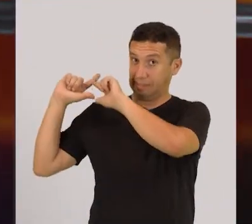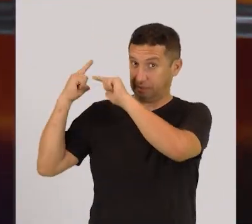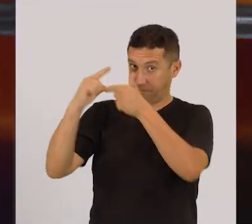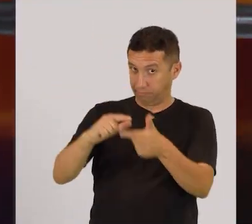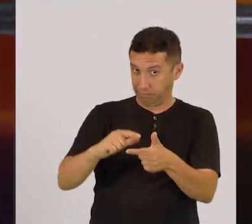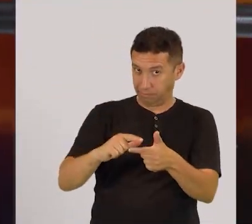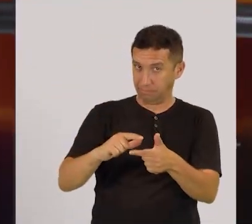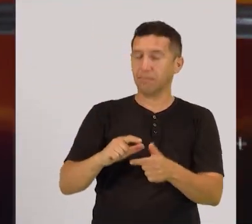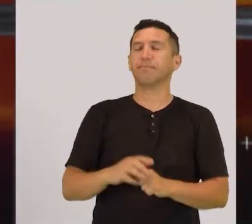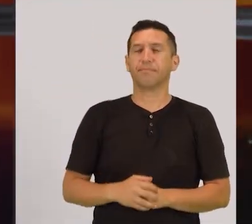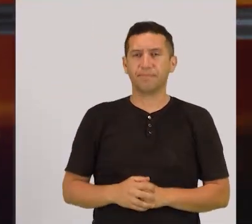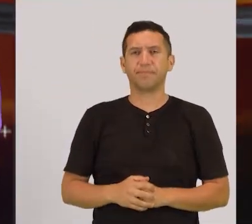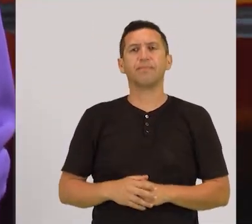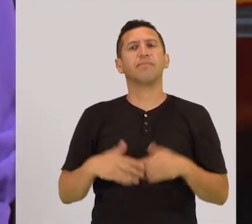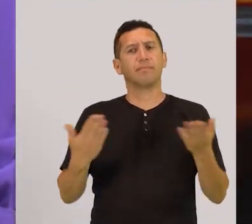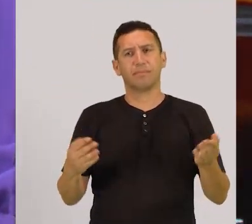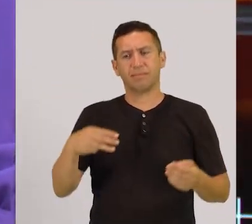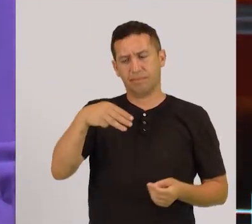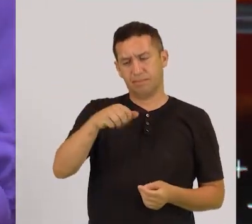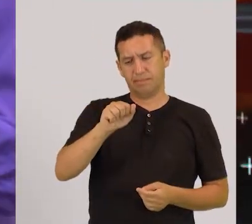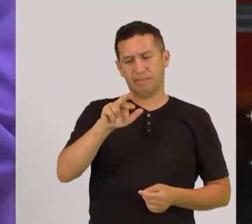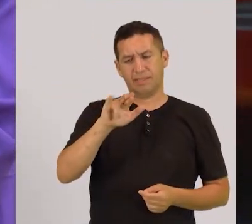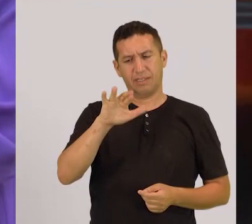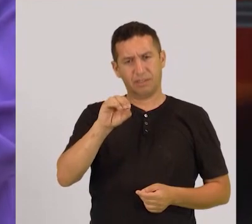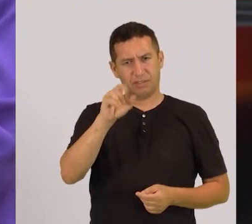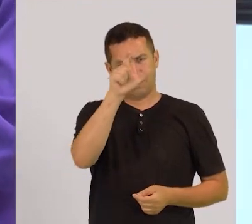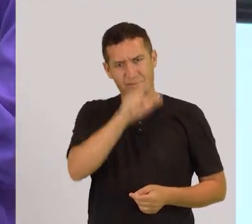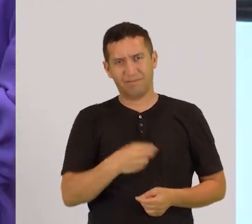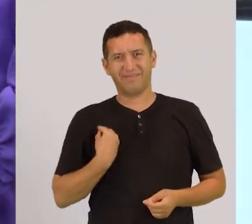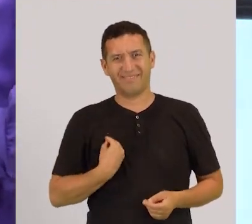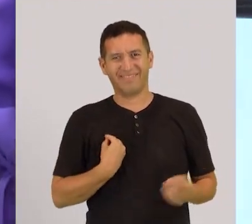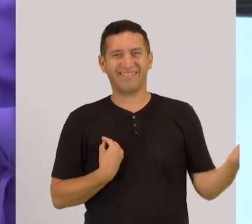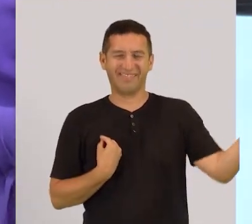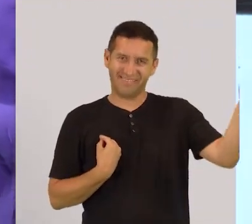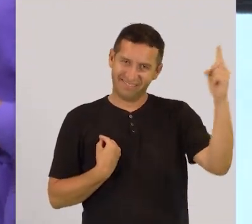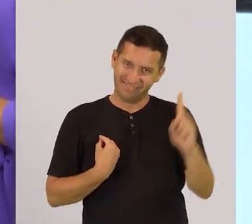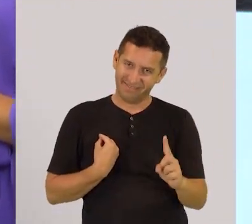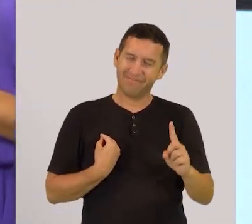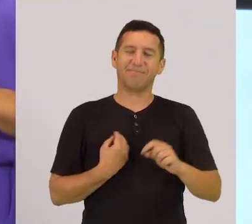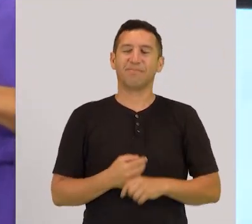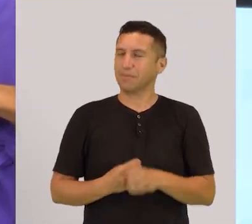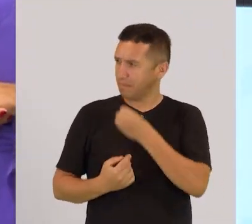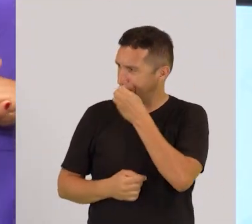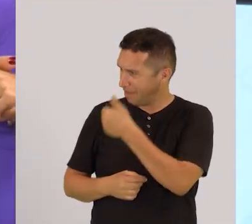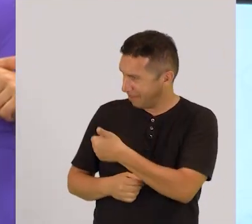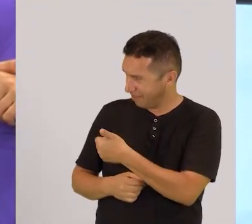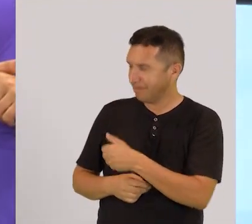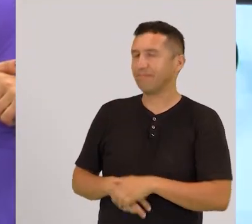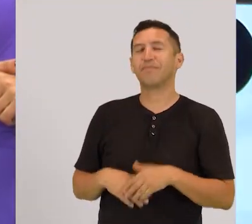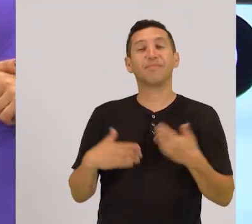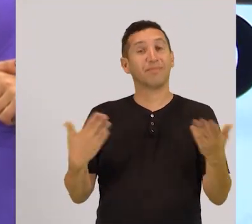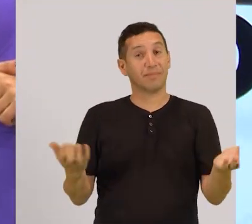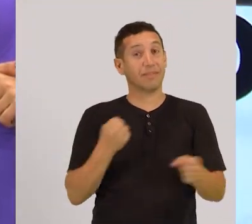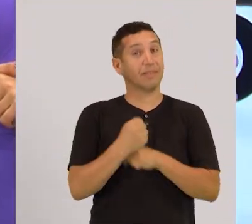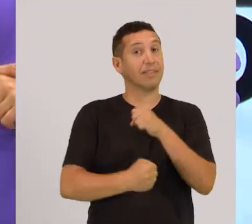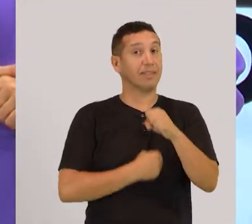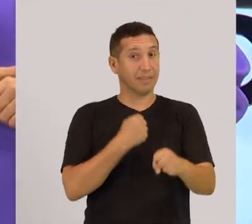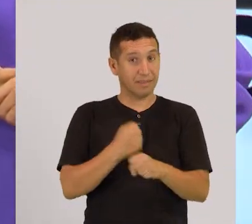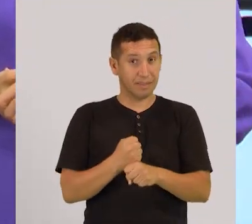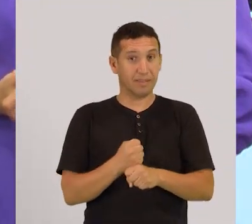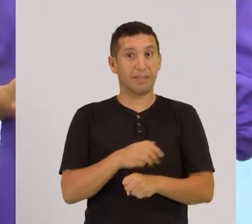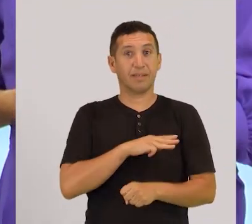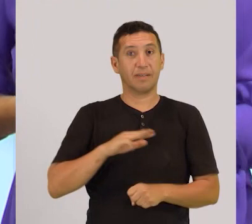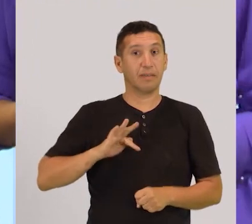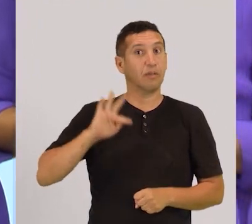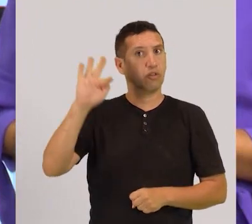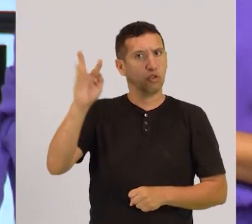Comunidades Tradicionais. Para falar sobre esse assunto, o Márcio Fontenelle já está aqui comigo. Tudo bom, Marcelinha? E aí, Marcinha? Tudo bem. Neste ano, o Ministério